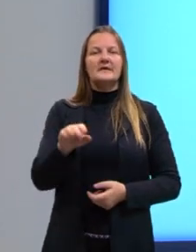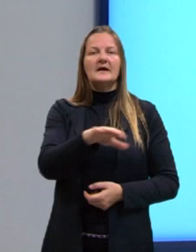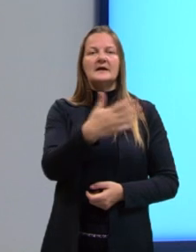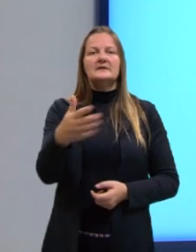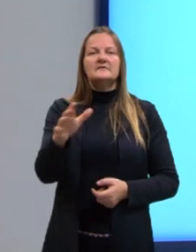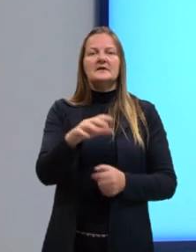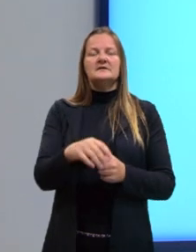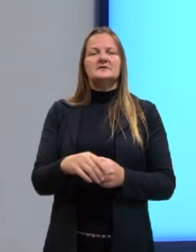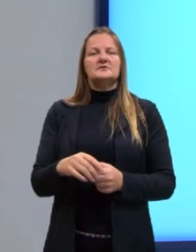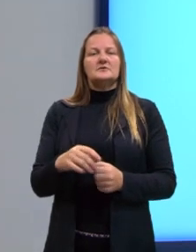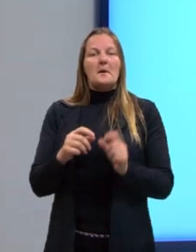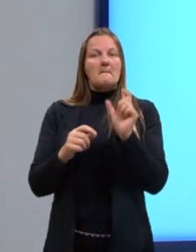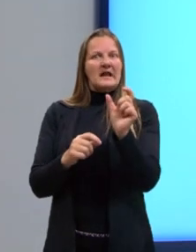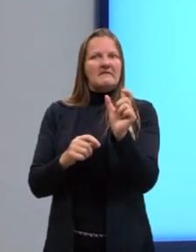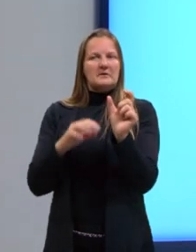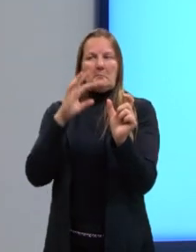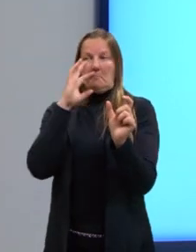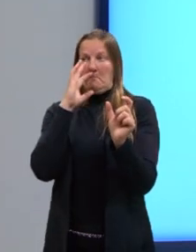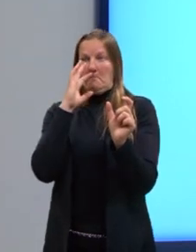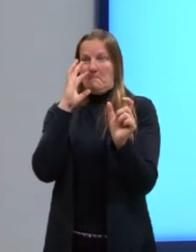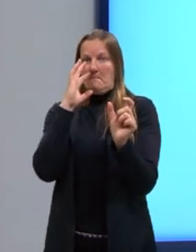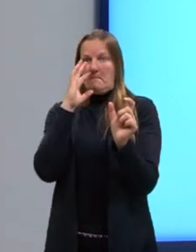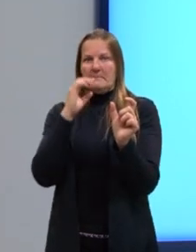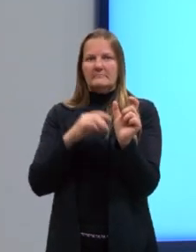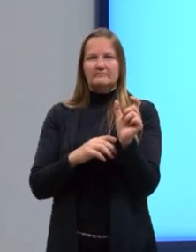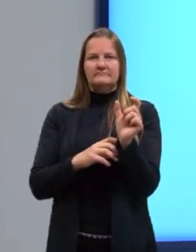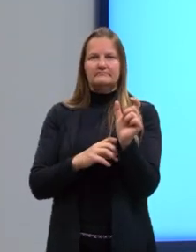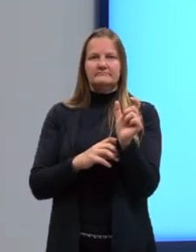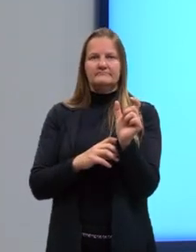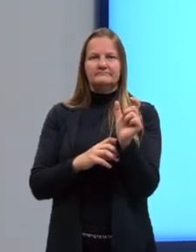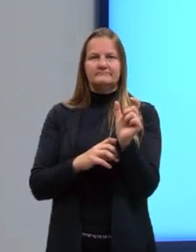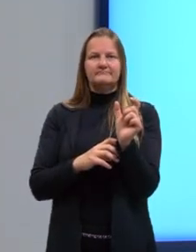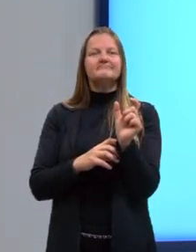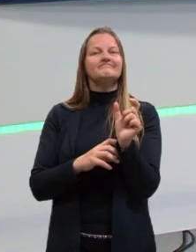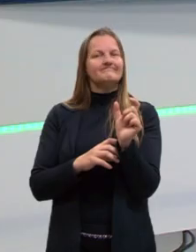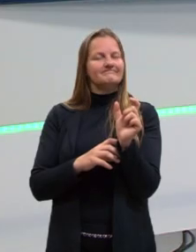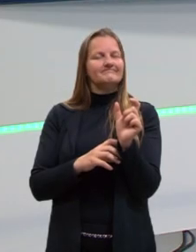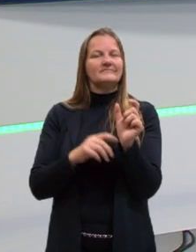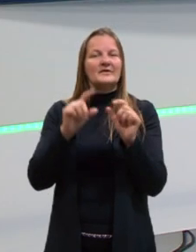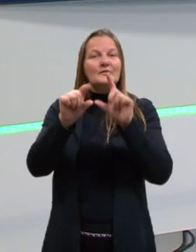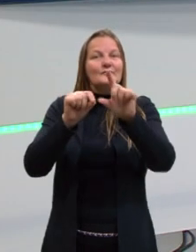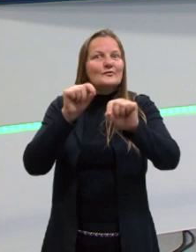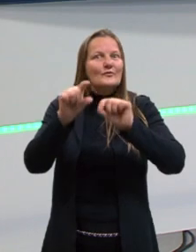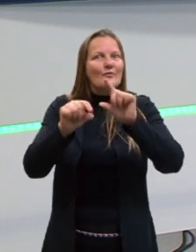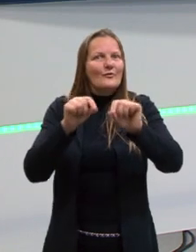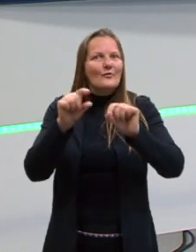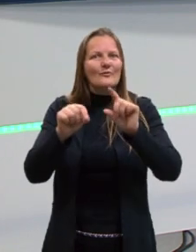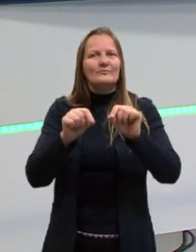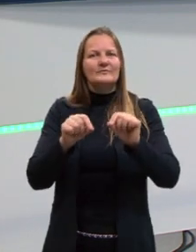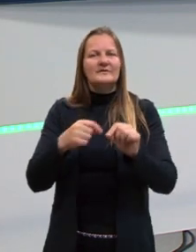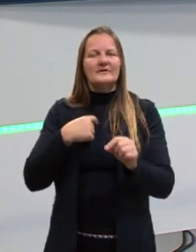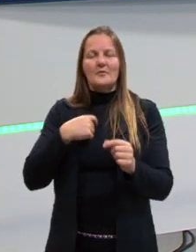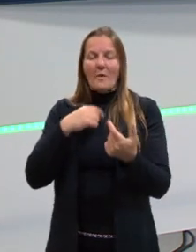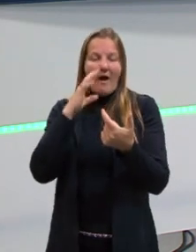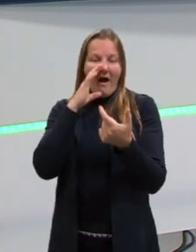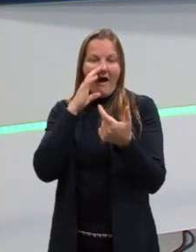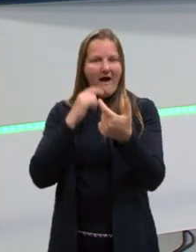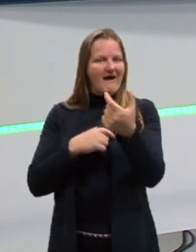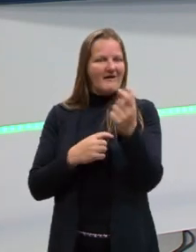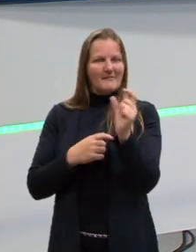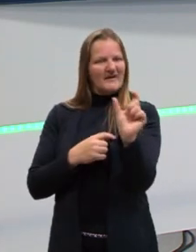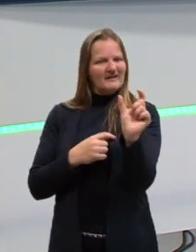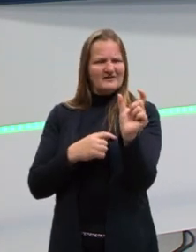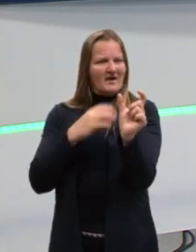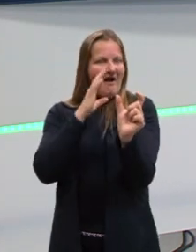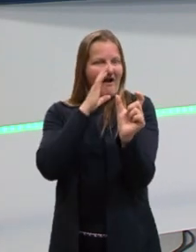rebuscado é a melhor escolha. Daí entra a questão de que é uma palavra que eu acho bonita, mas que eu não